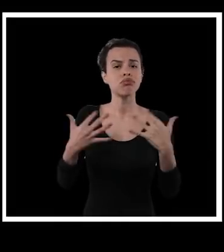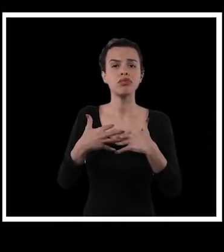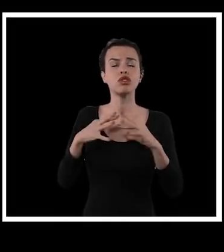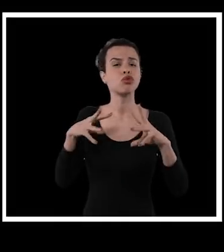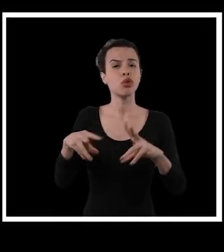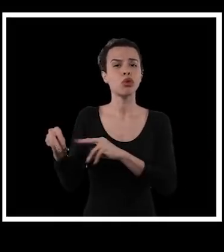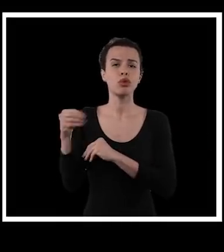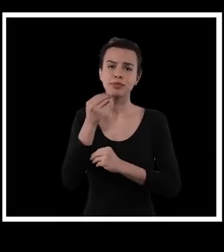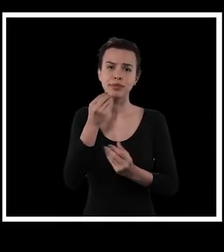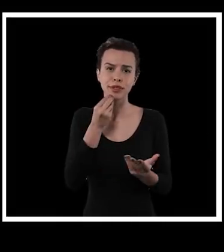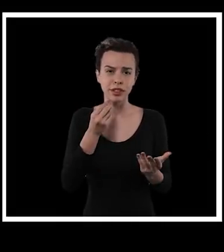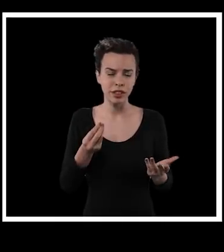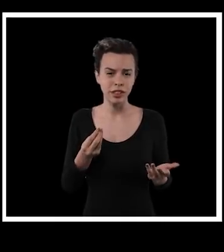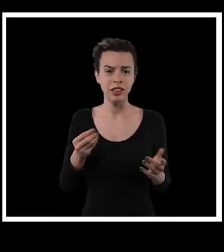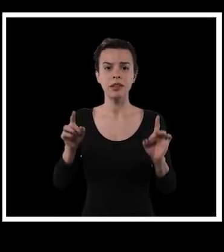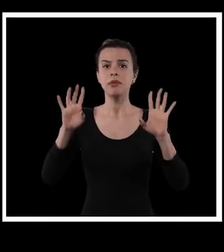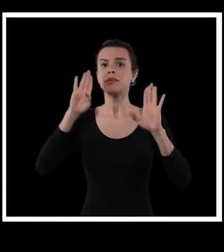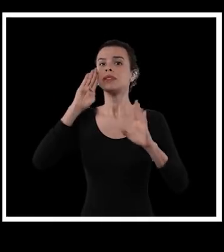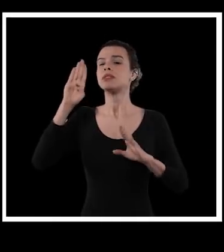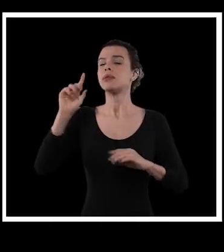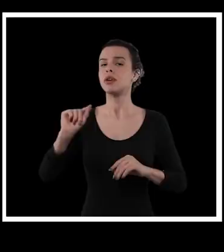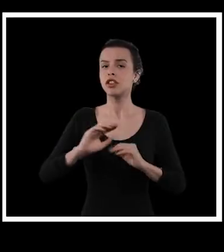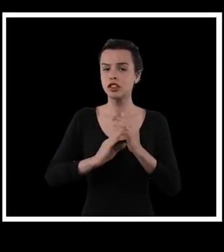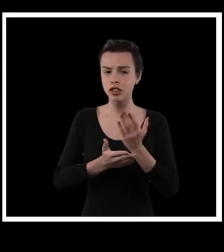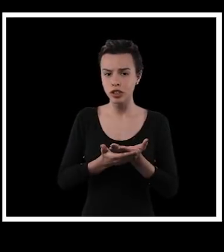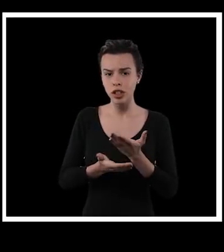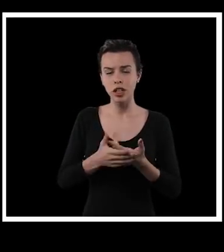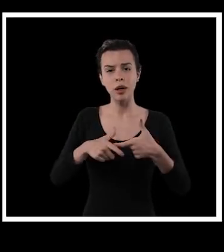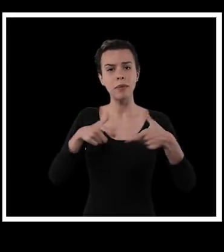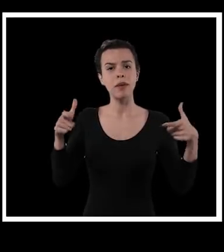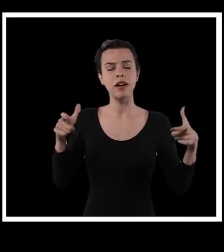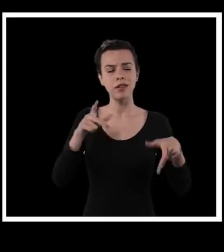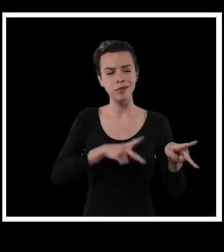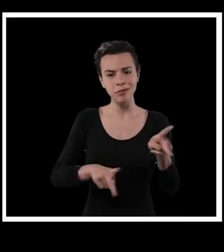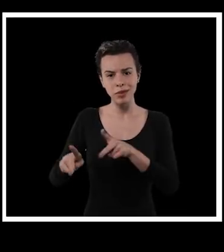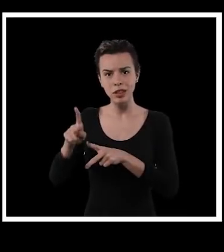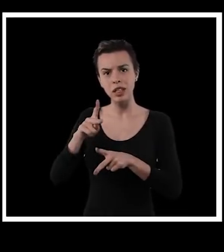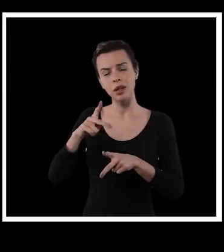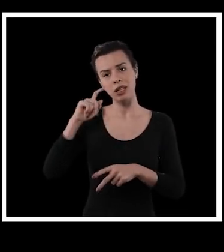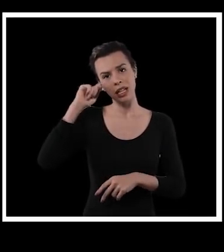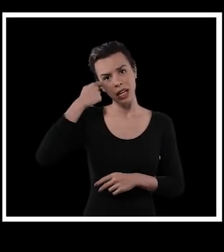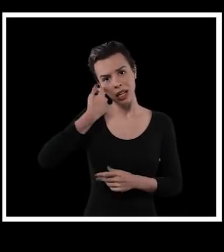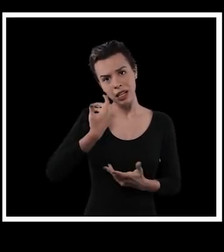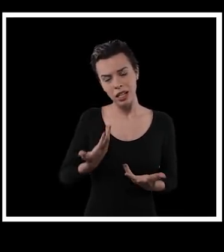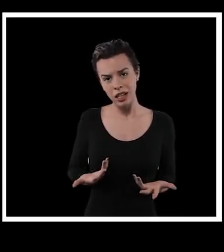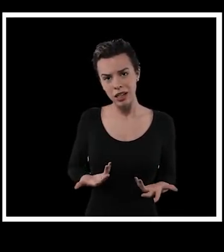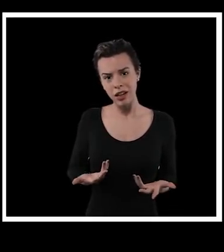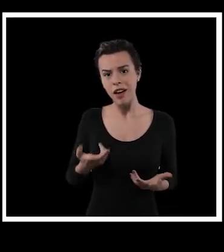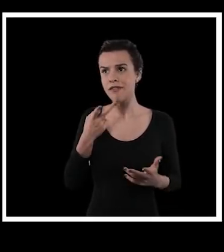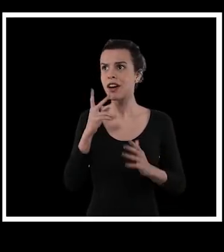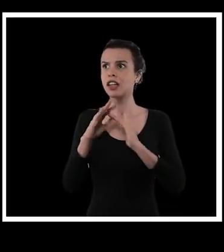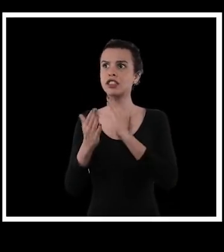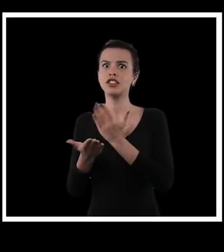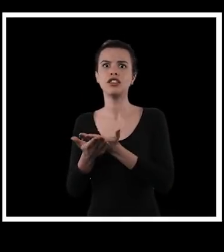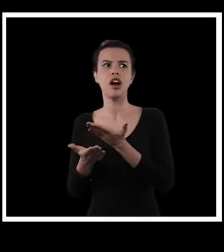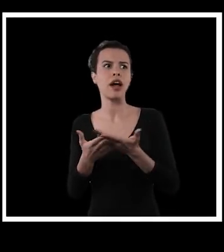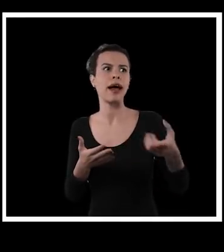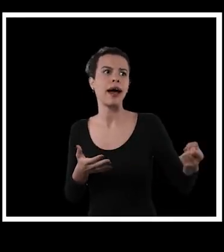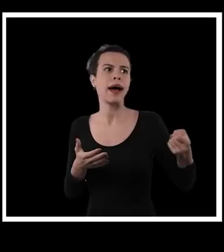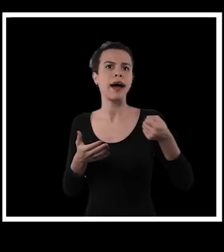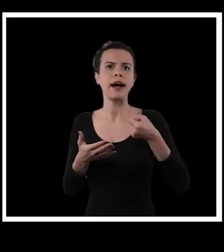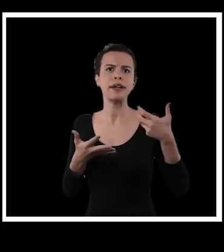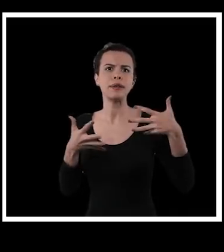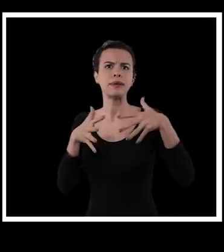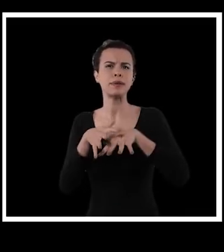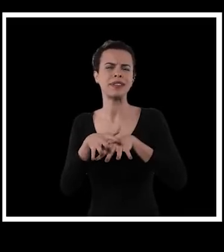incluir ninguém, né? Especialmente quando a gente fala de um país em que a maioria da população é negra e a gente fala de uma escola que ainda precisa